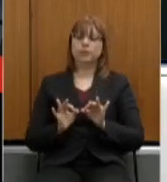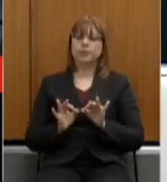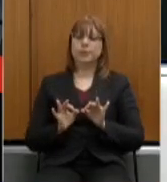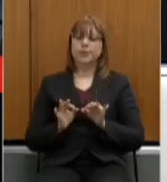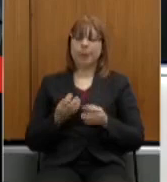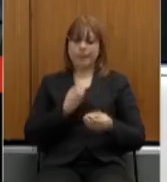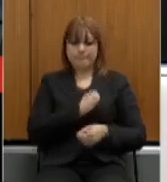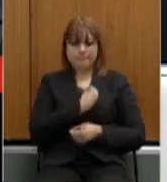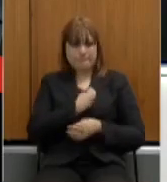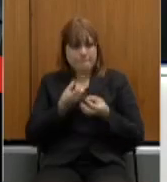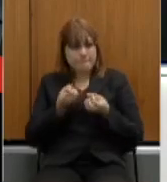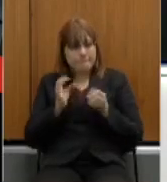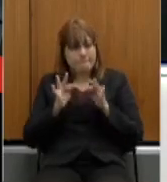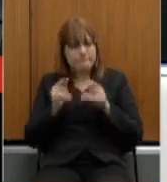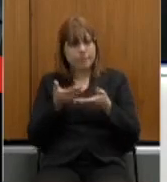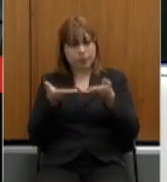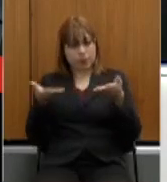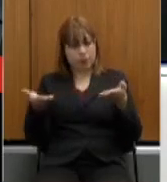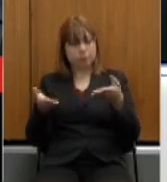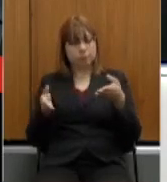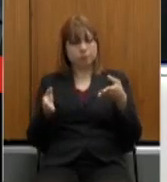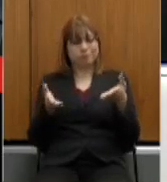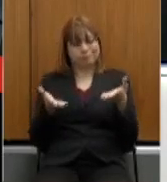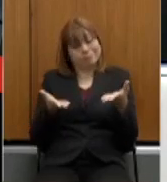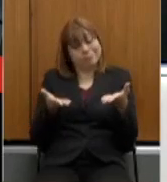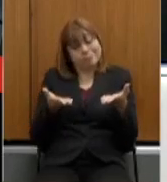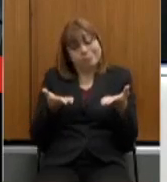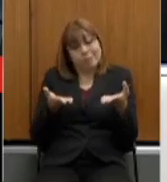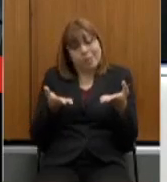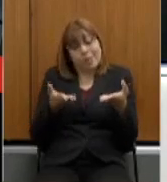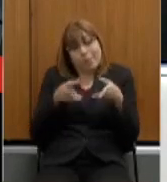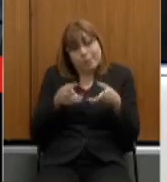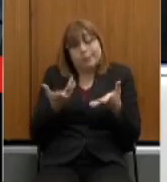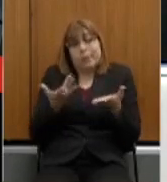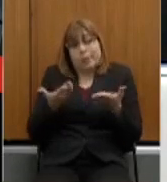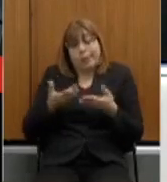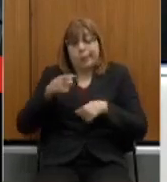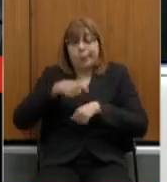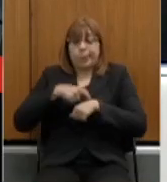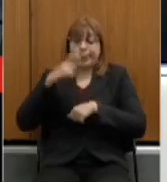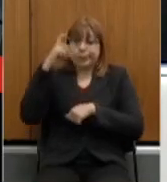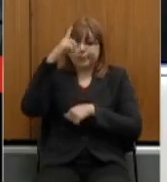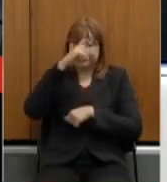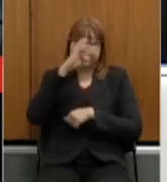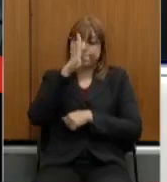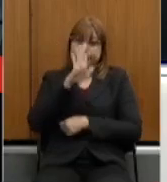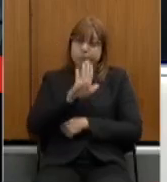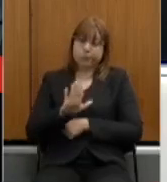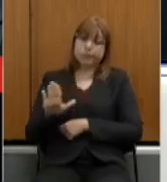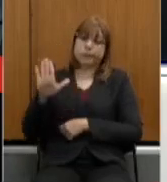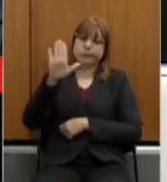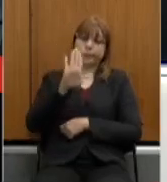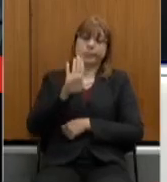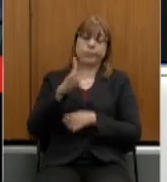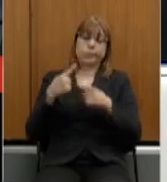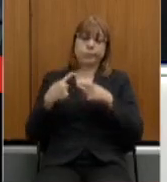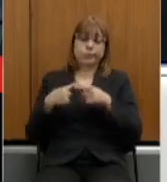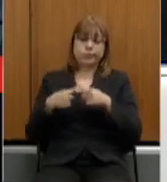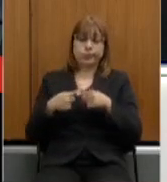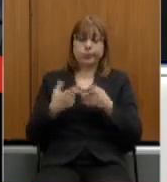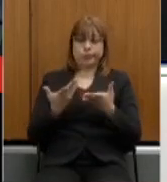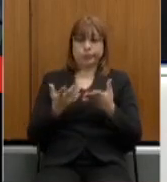participação popular mesmo num momento tão difícil para a sociedade brasileira onde todas as casas